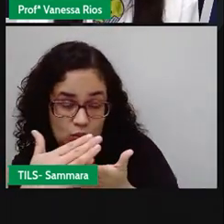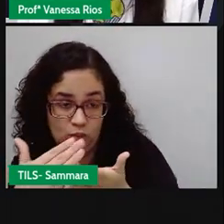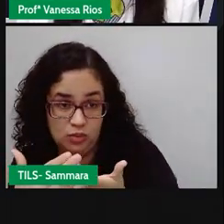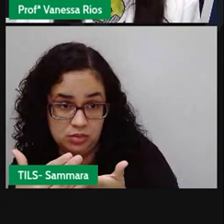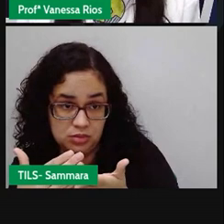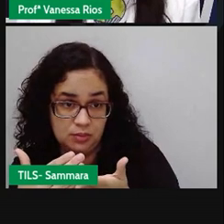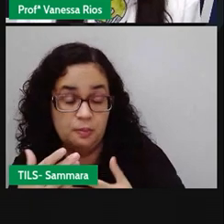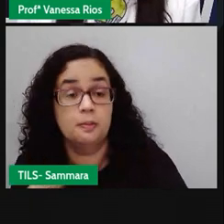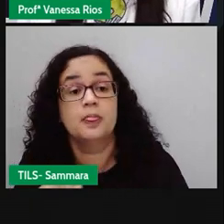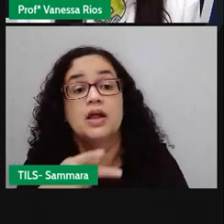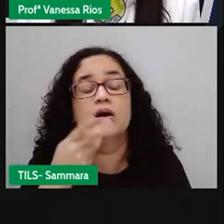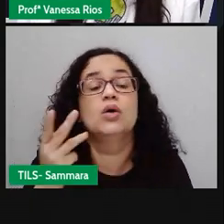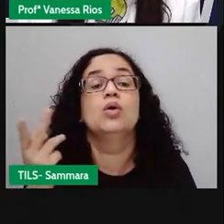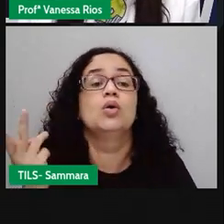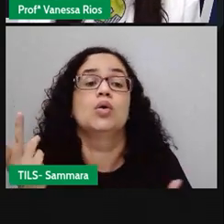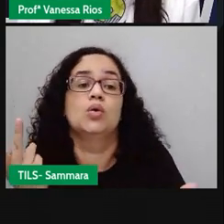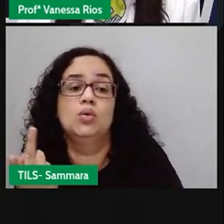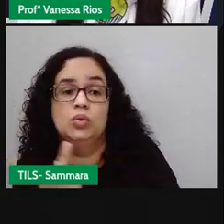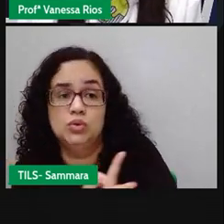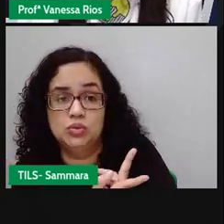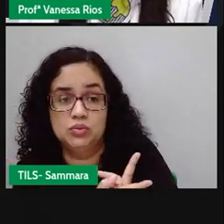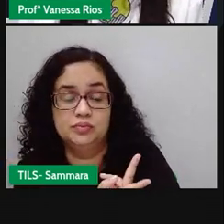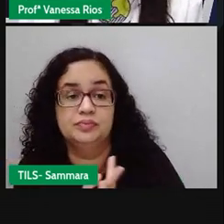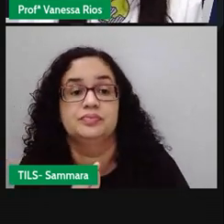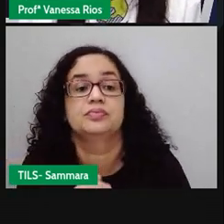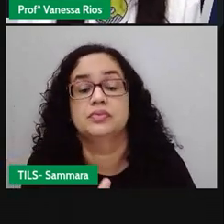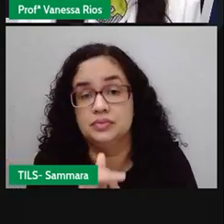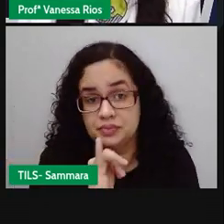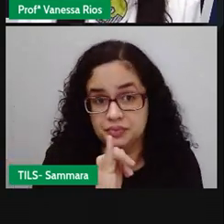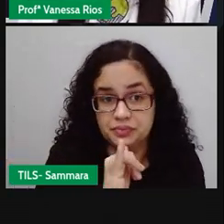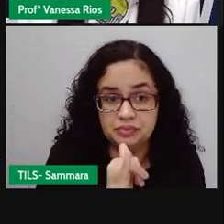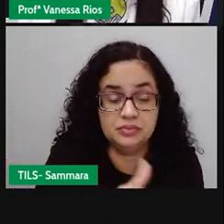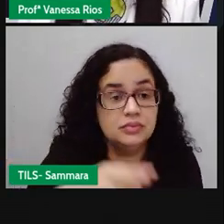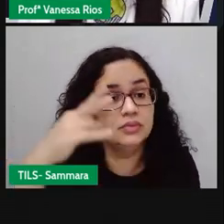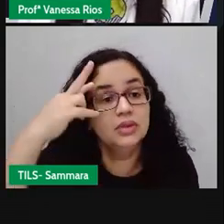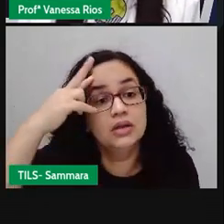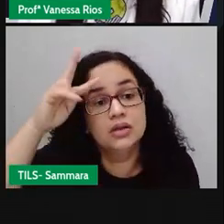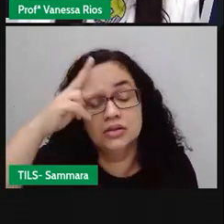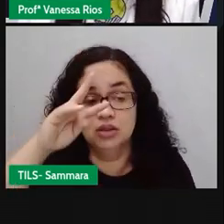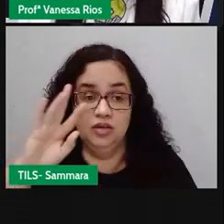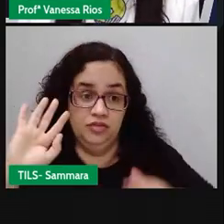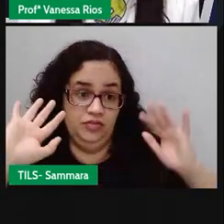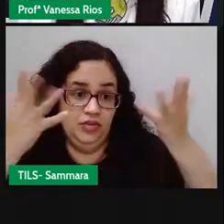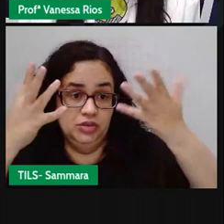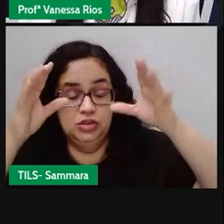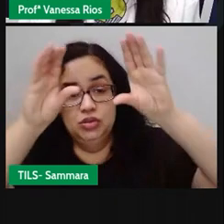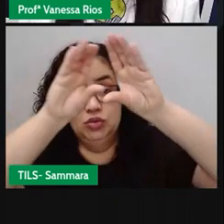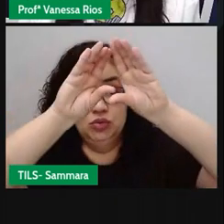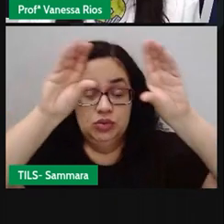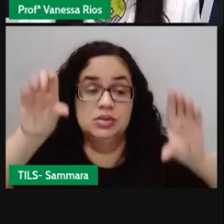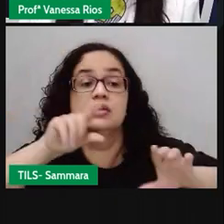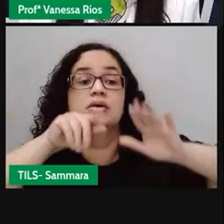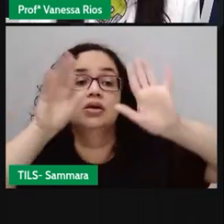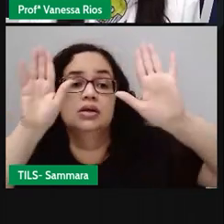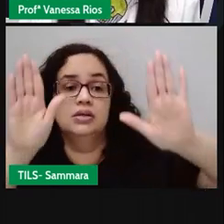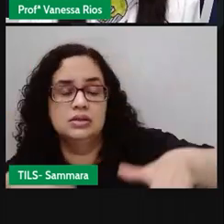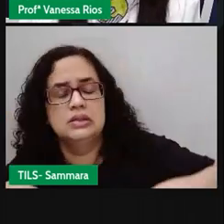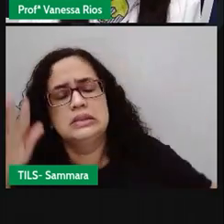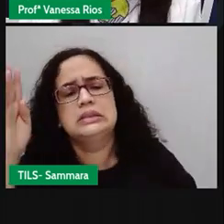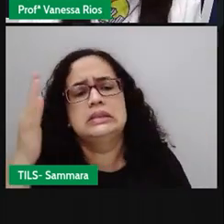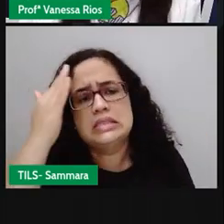contar o fato ocorrido, o fato narrado na história Festa no Céu. Porque quando as aves ficam